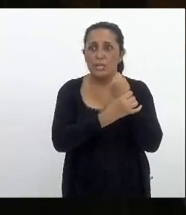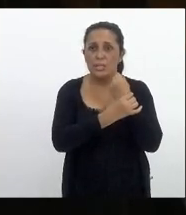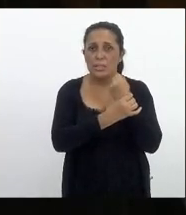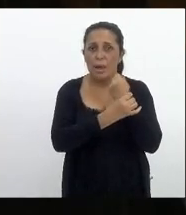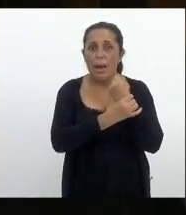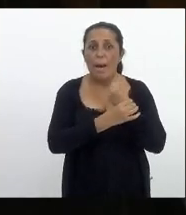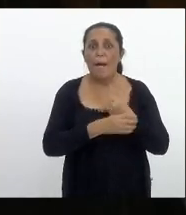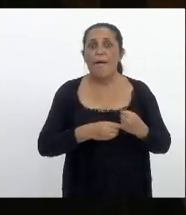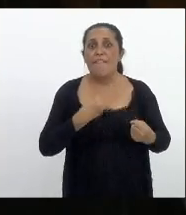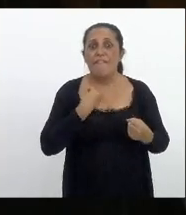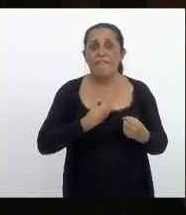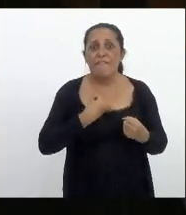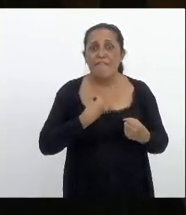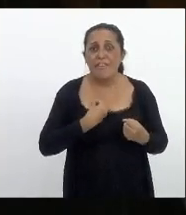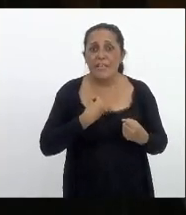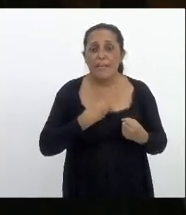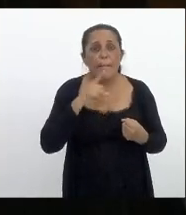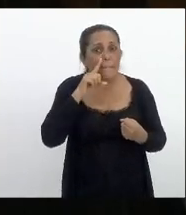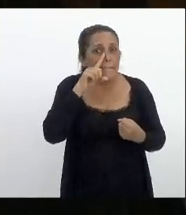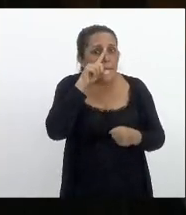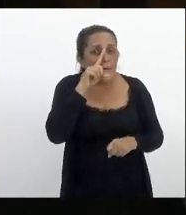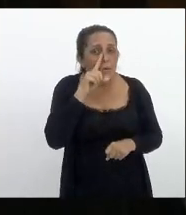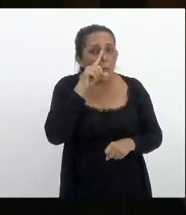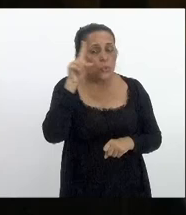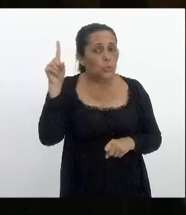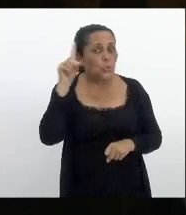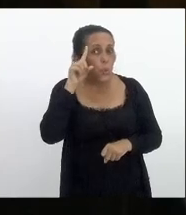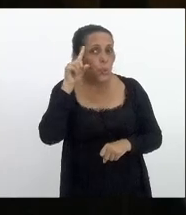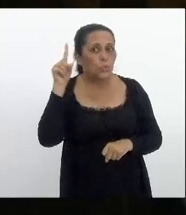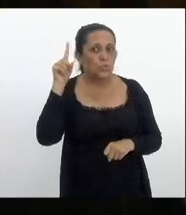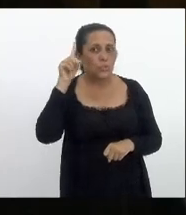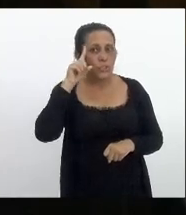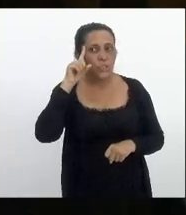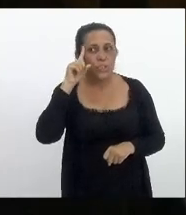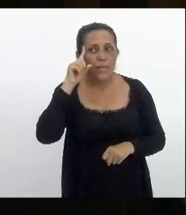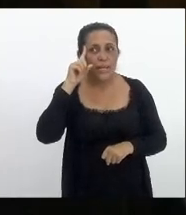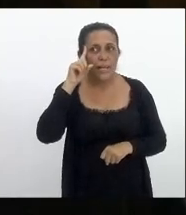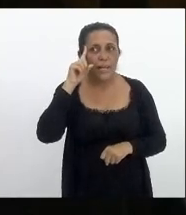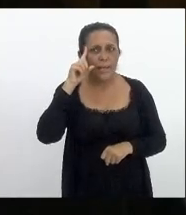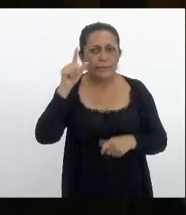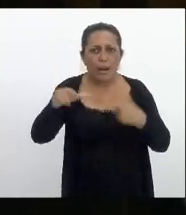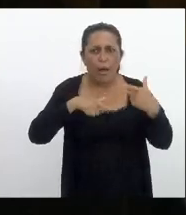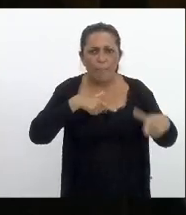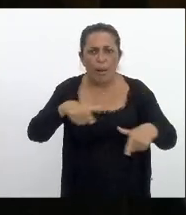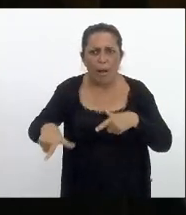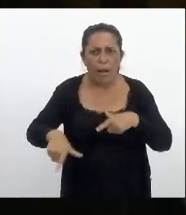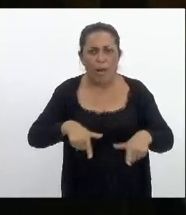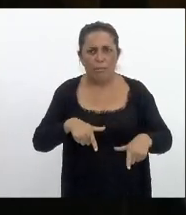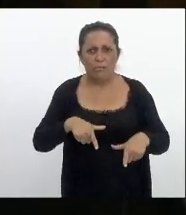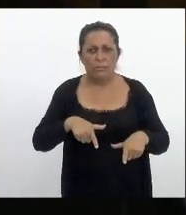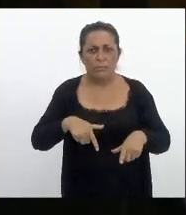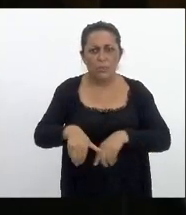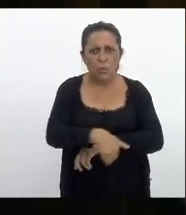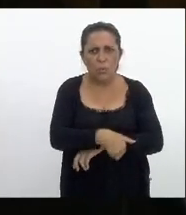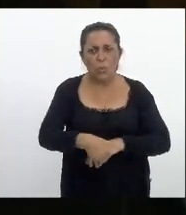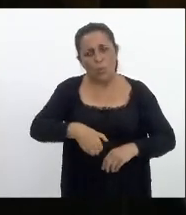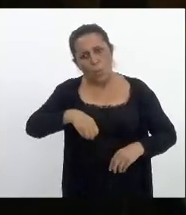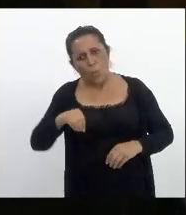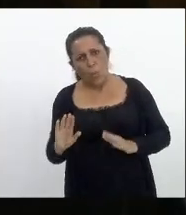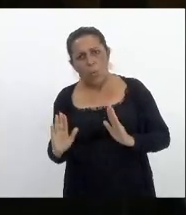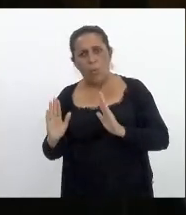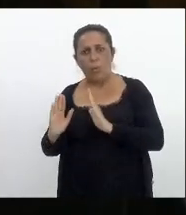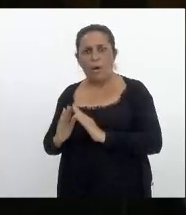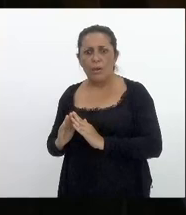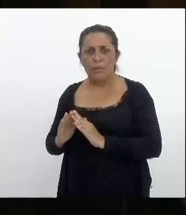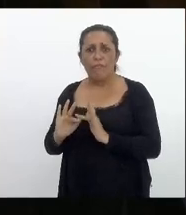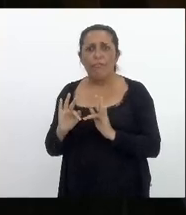a sua vida em risco diariamente na ativa e na inatividade coloca